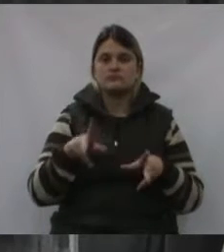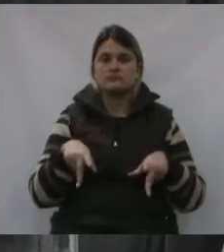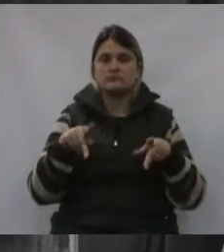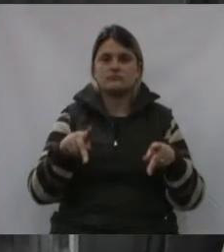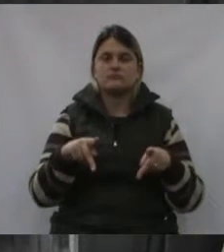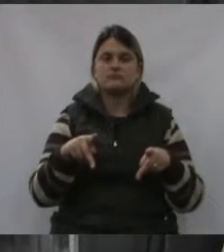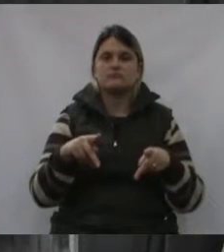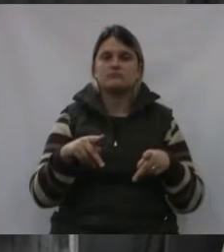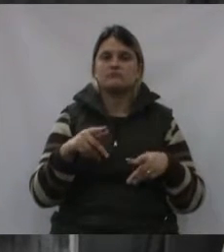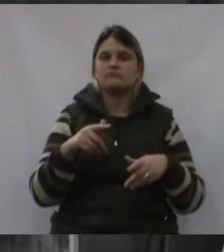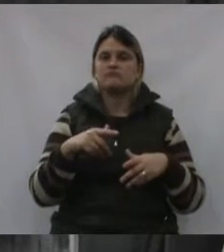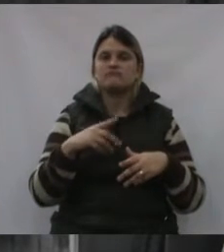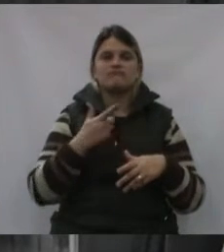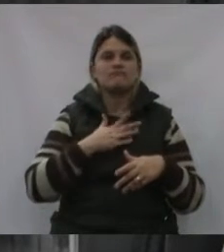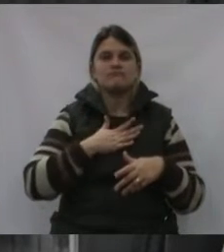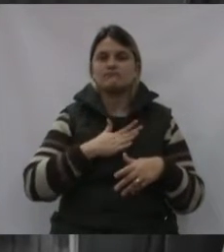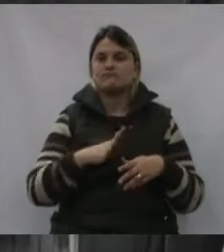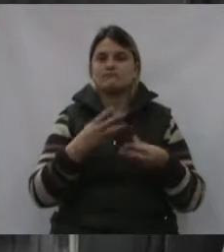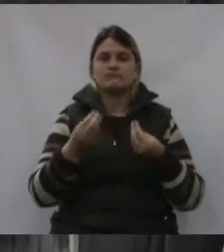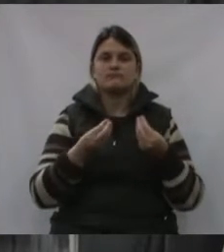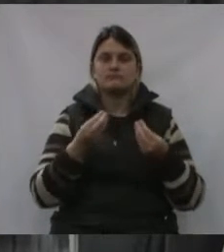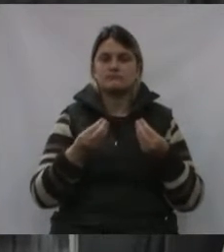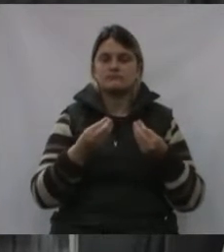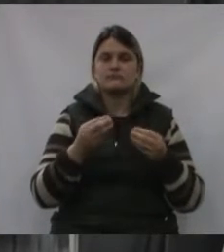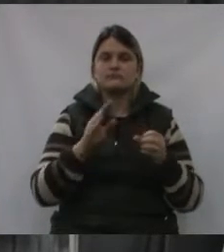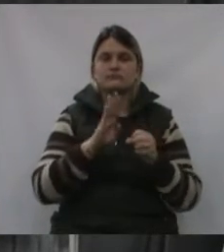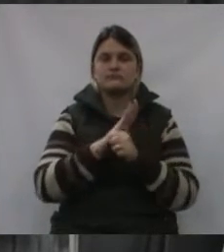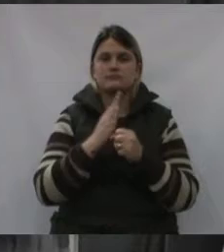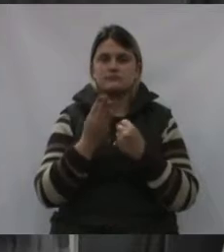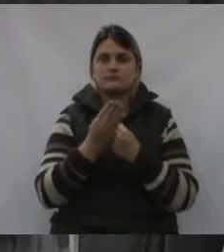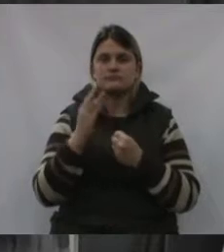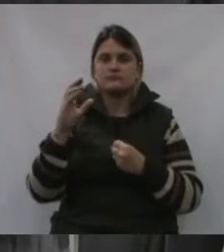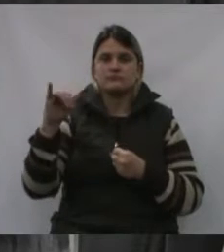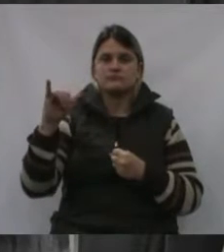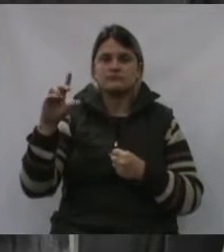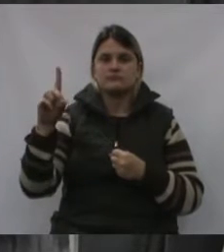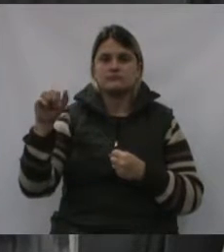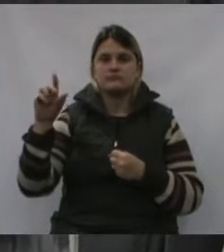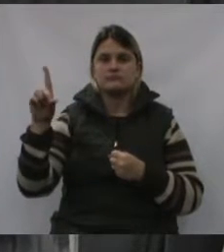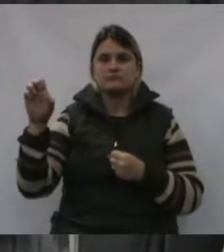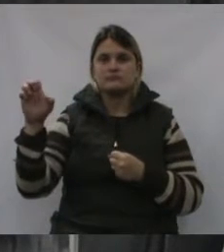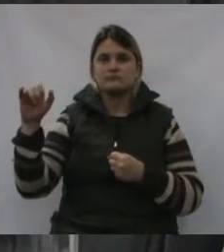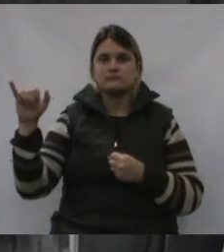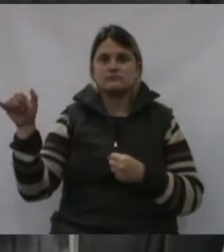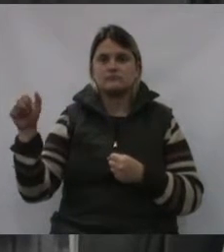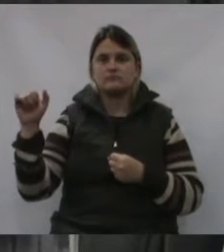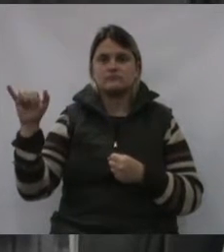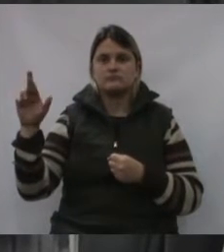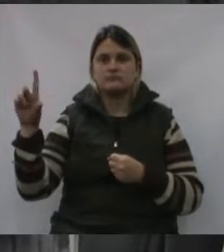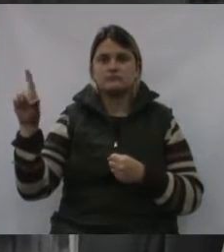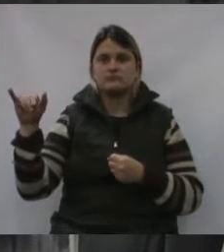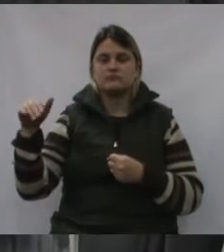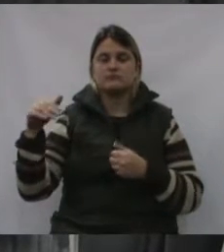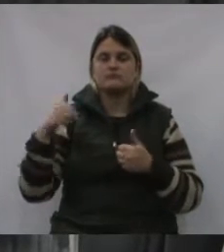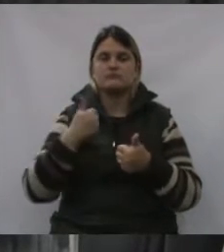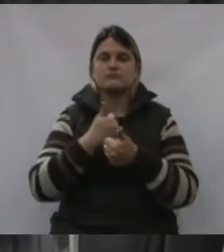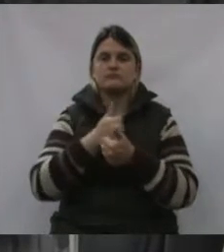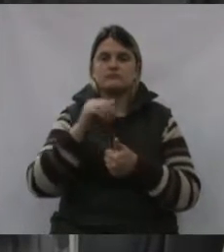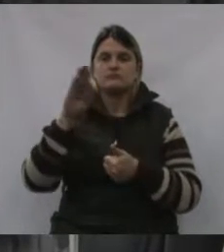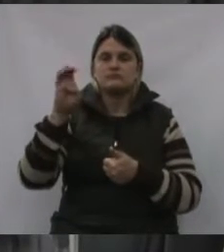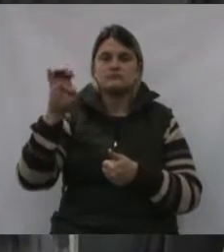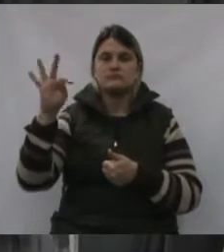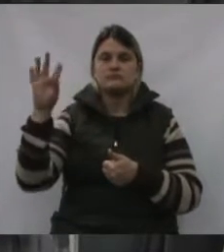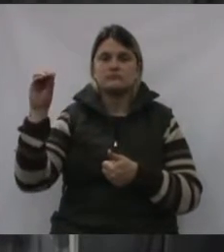a situação ali no bairro Cidade Jardim, no bairro Panorama e pedaço do Bento Munhoz. E